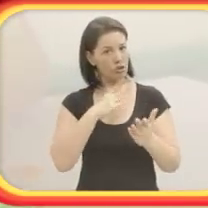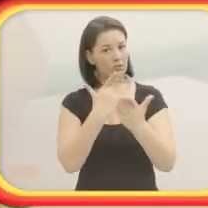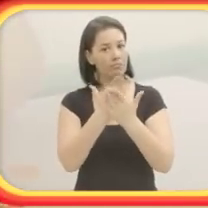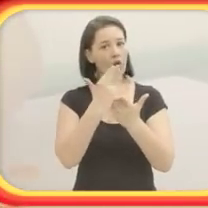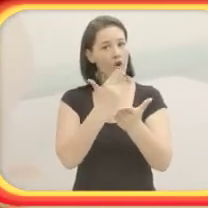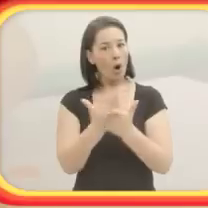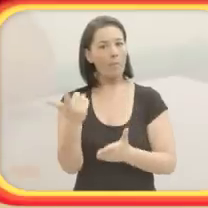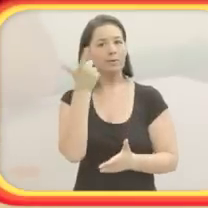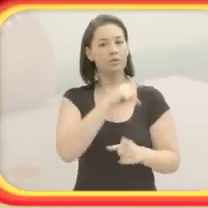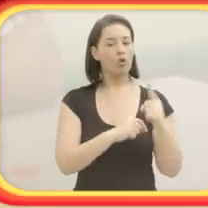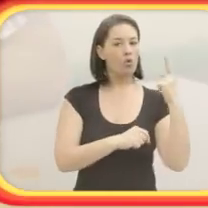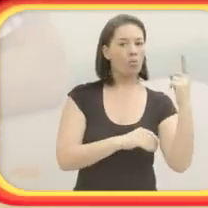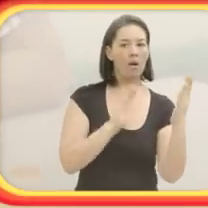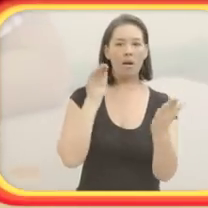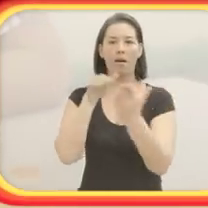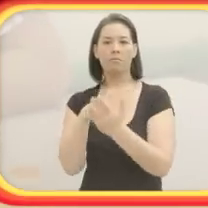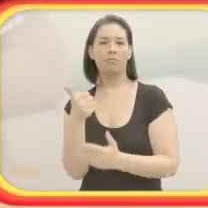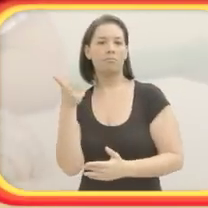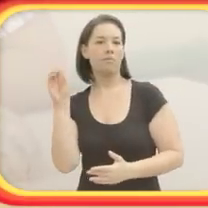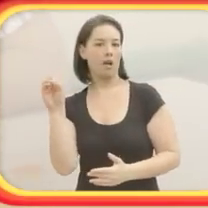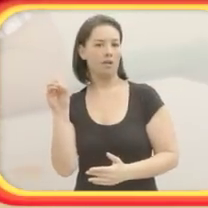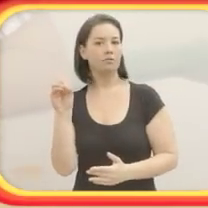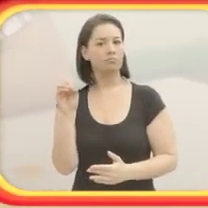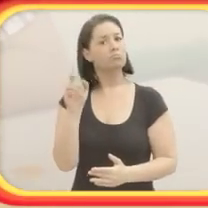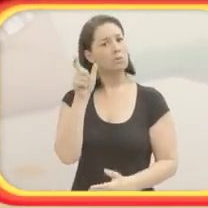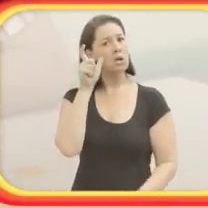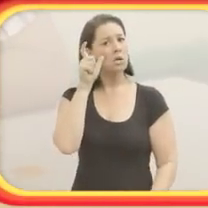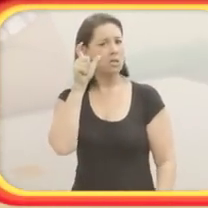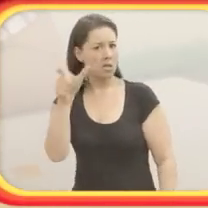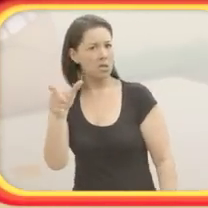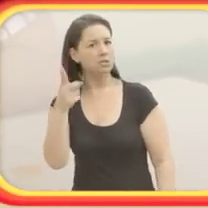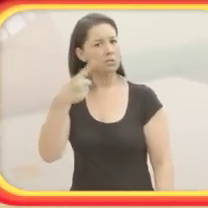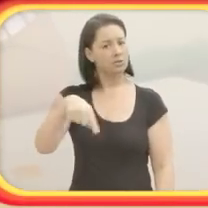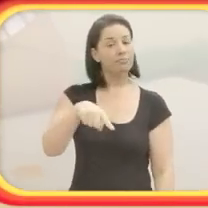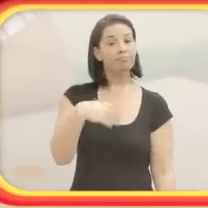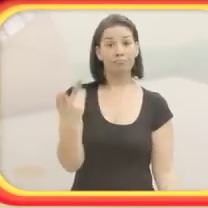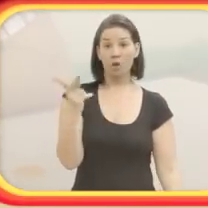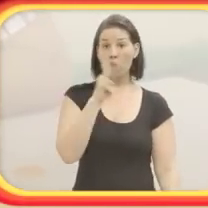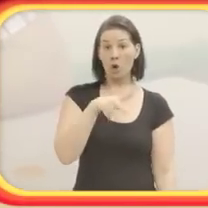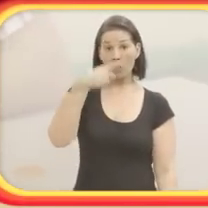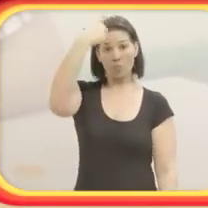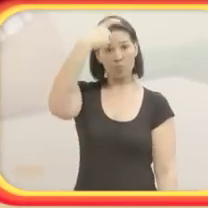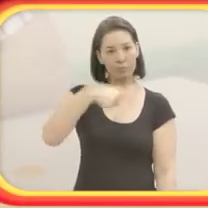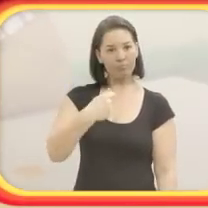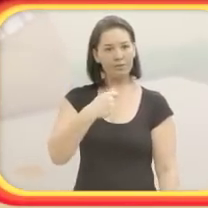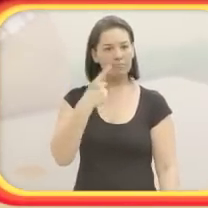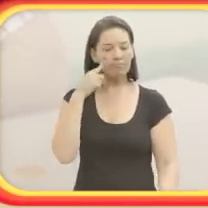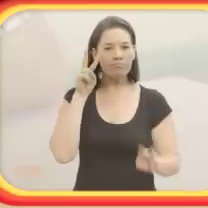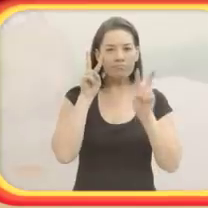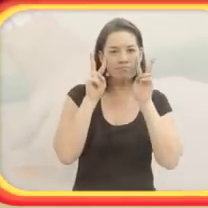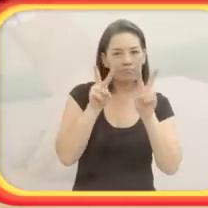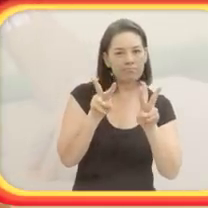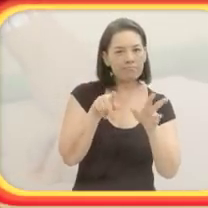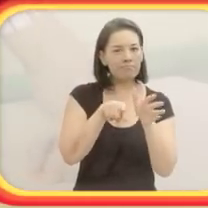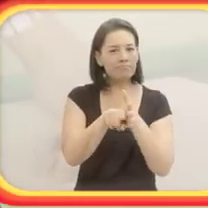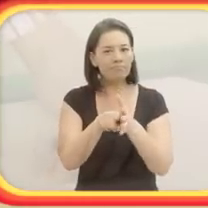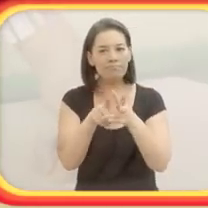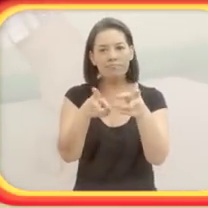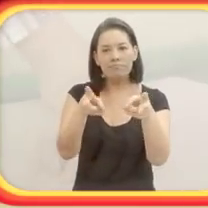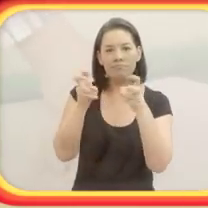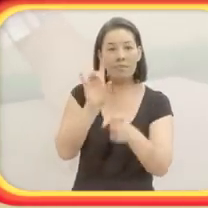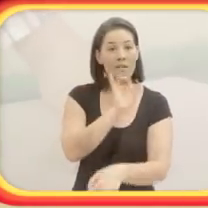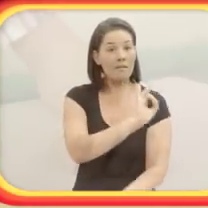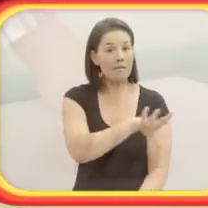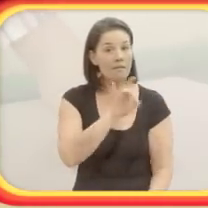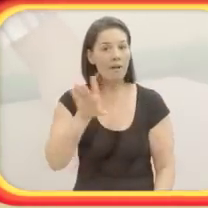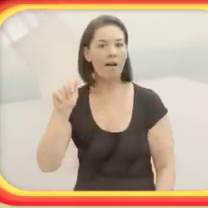Às vezes, então, tinham estudantes que começavam pelo 1, depois vinha o 2, depois o 3. Mas também tinha estudantes que começavam pelo 1 e pelo 10.